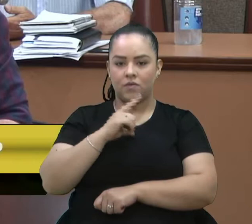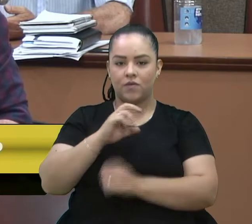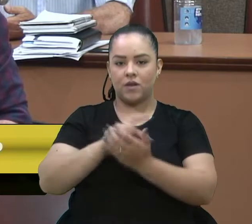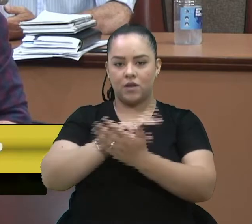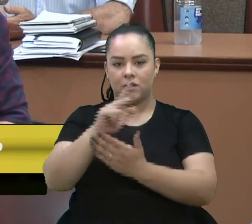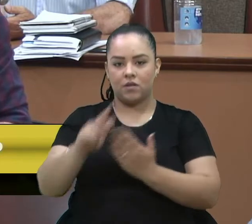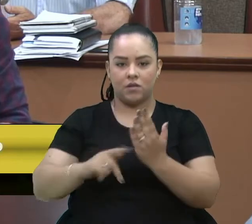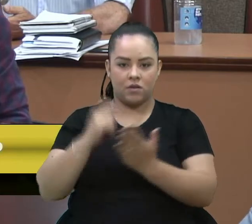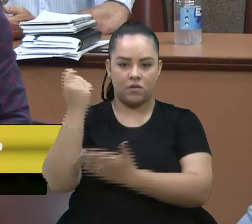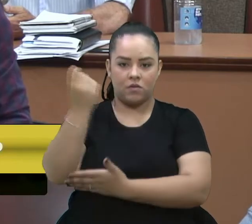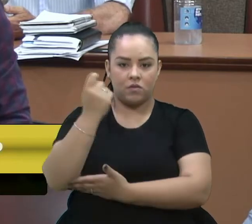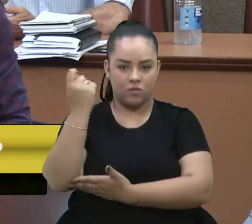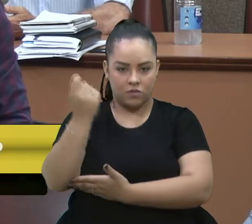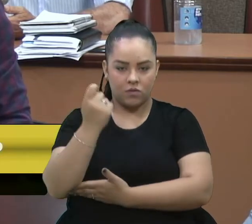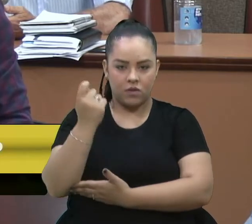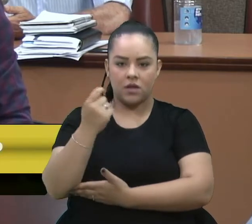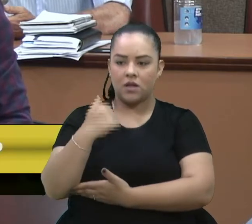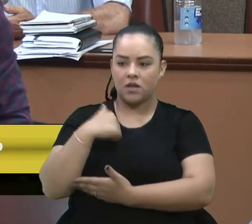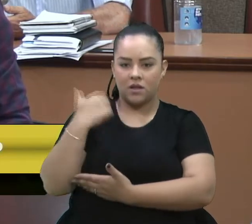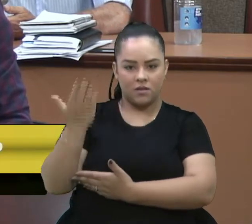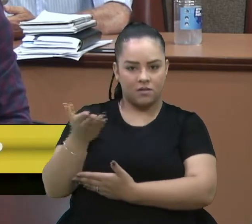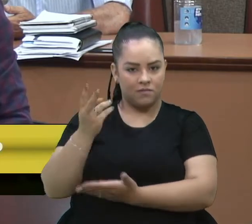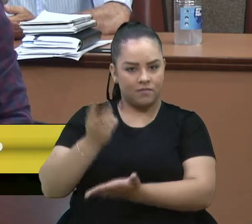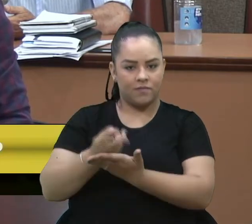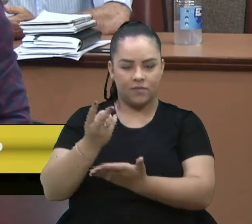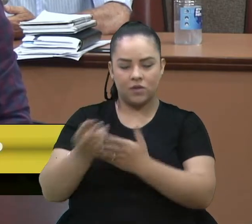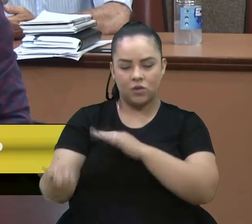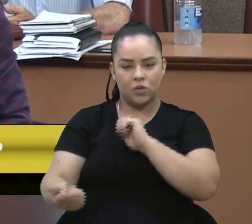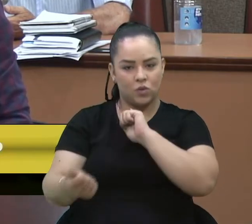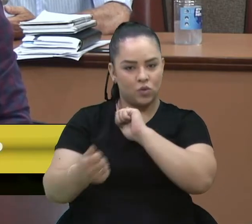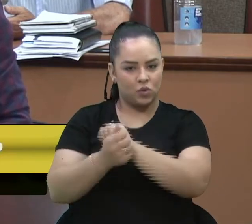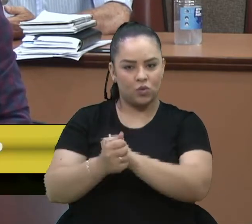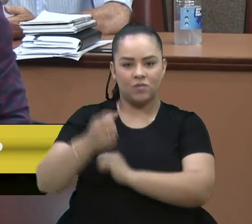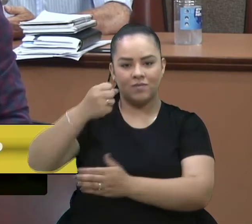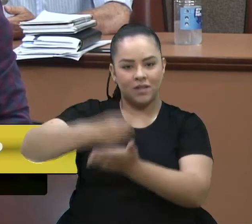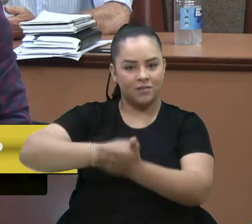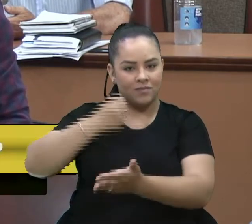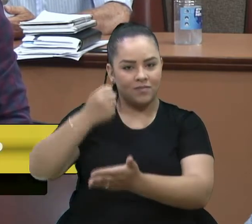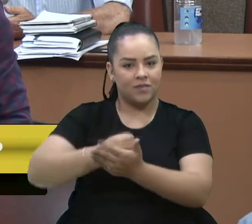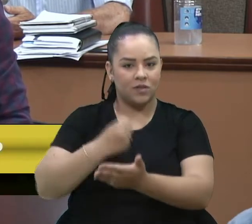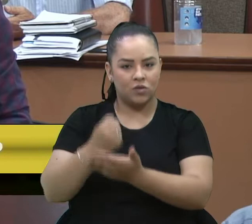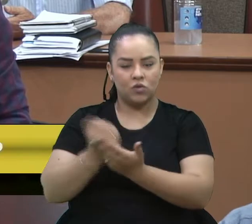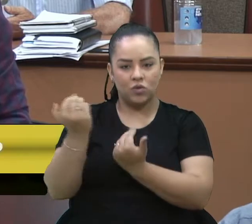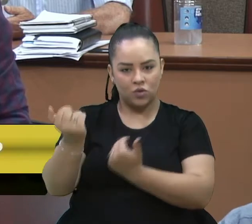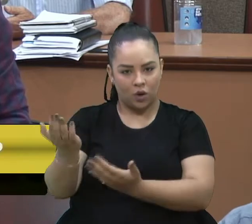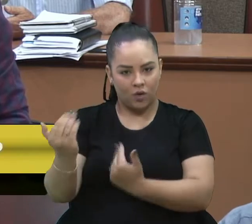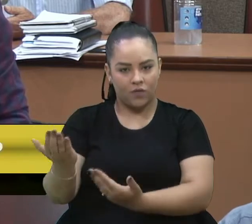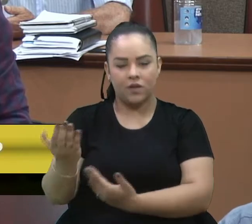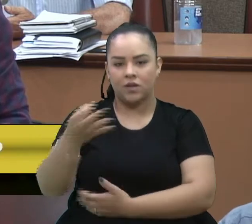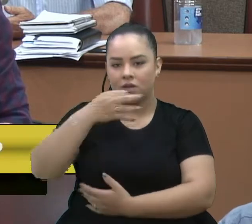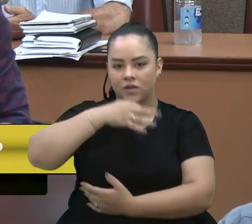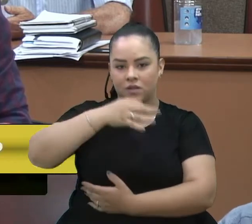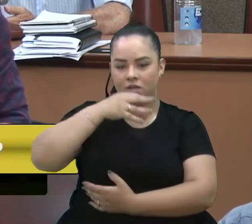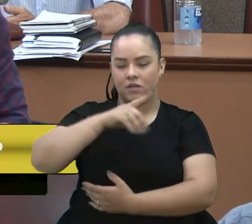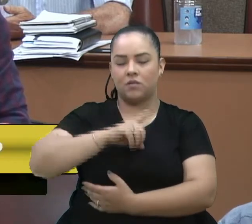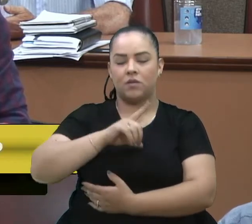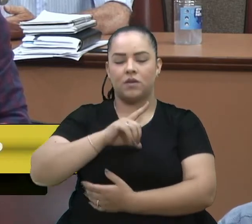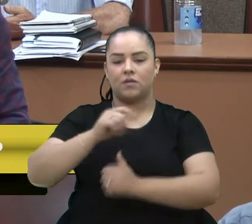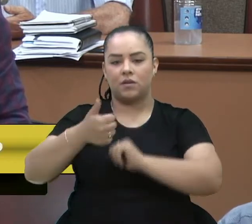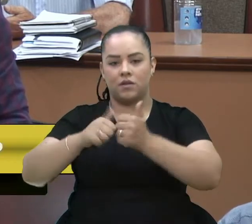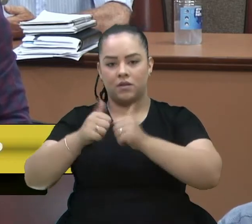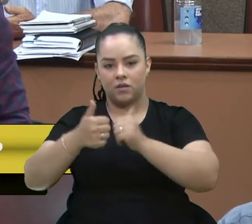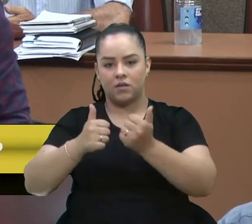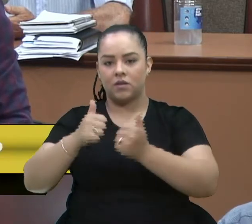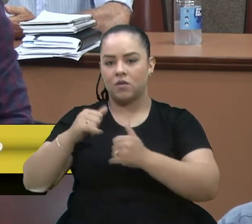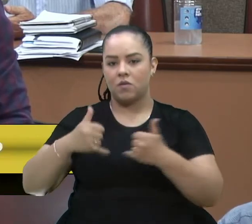Prodígio, crescido e forjado em cima de pelego e sela, temos um jovem laçador caxiense de alta qualidade e gabarito, que muito honra a